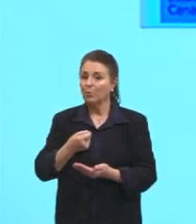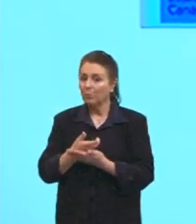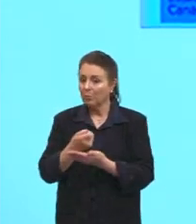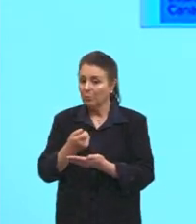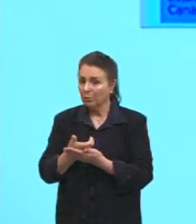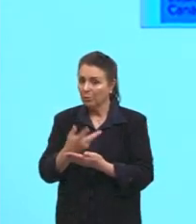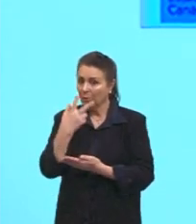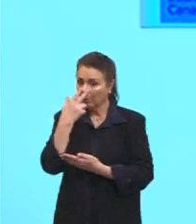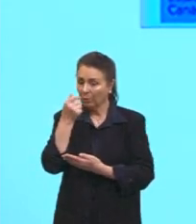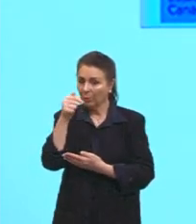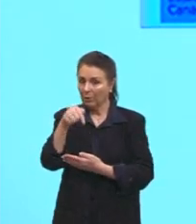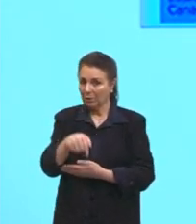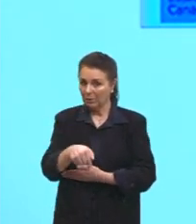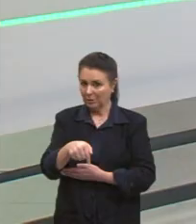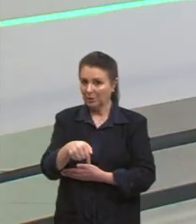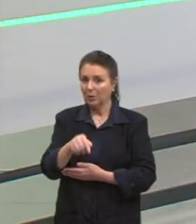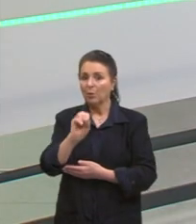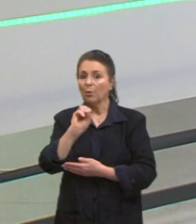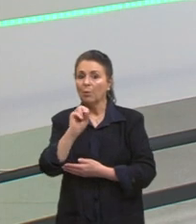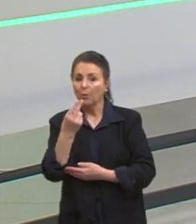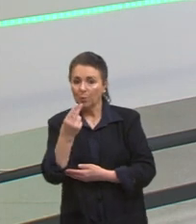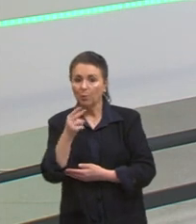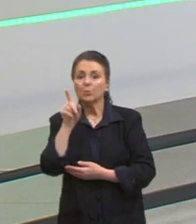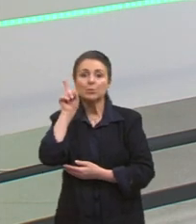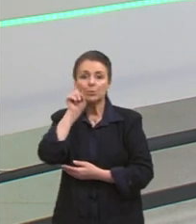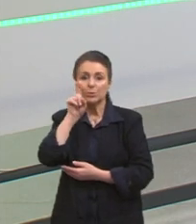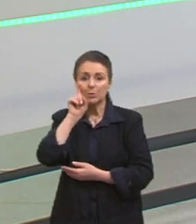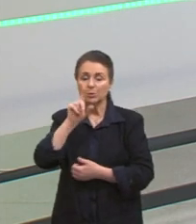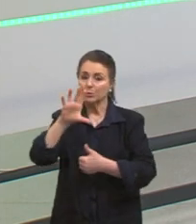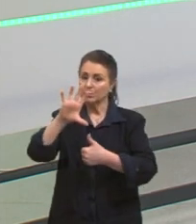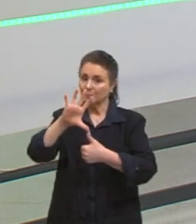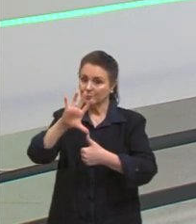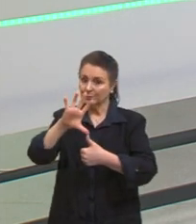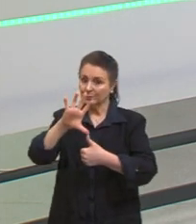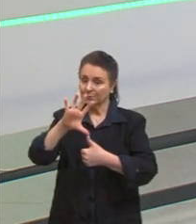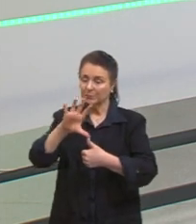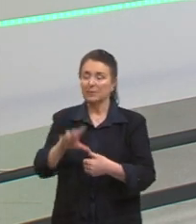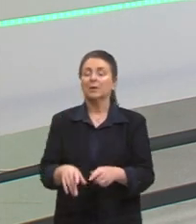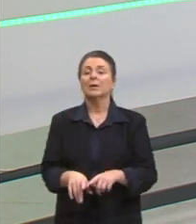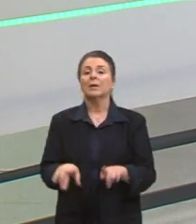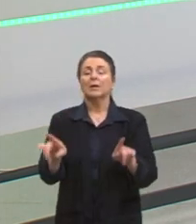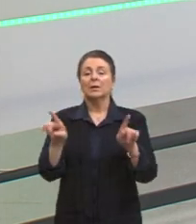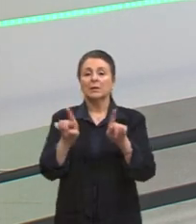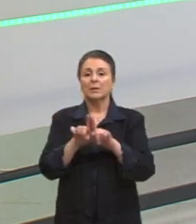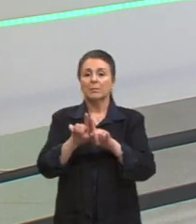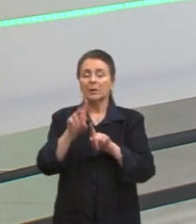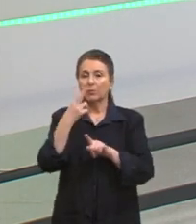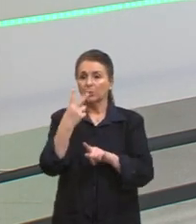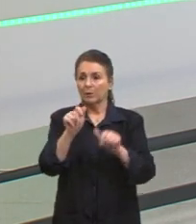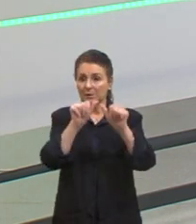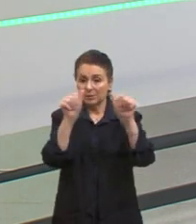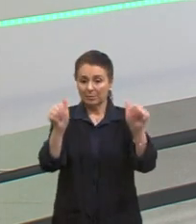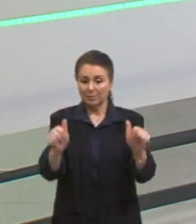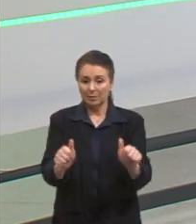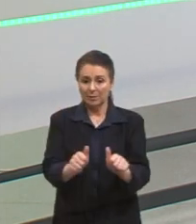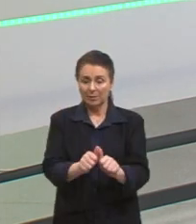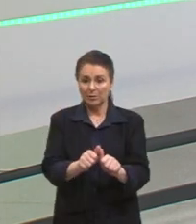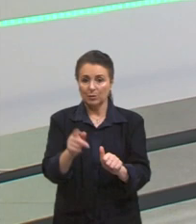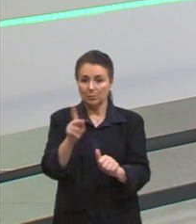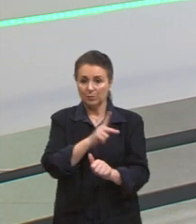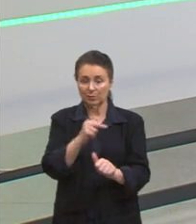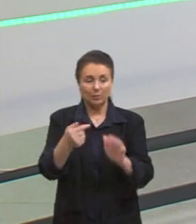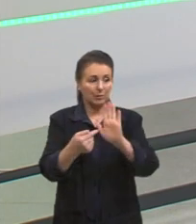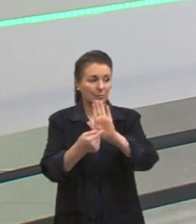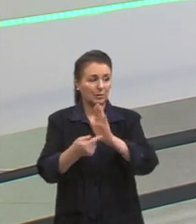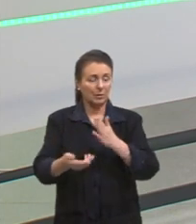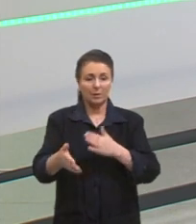o americano, tá. Trago para vocês aqui duas imagens, primeiro é o mapa, aqui de baixo, sobre os